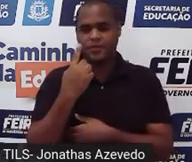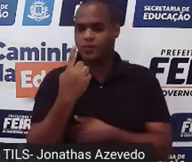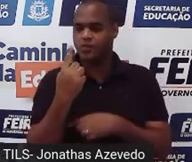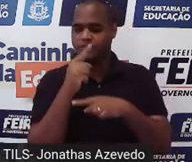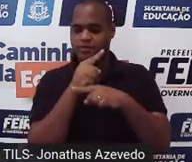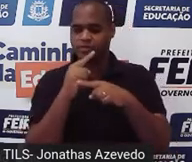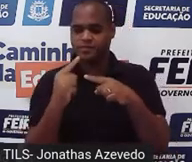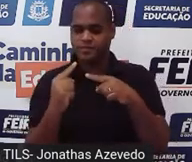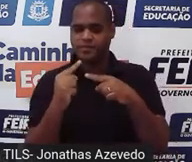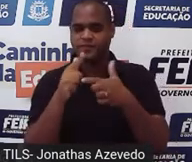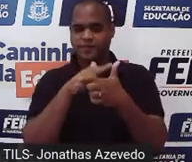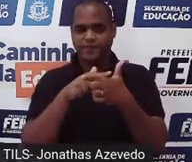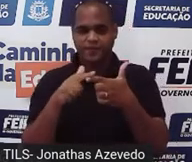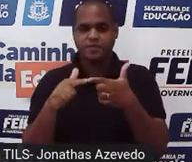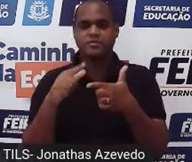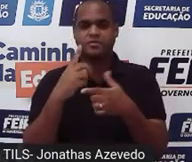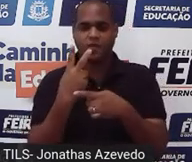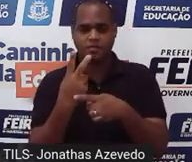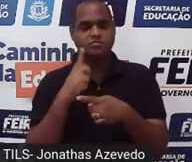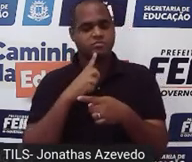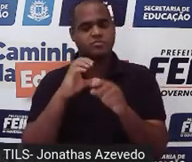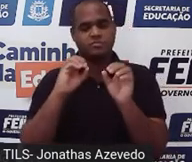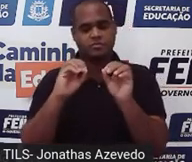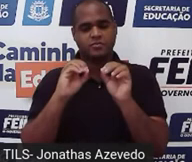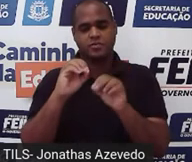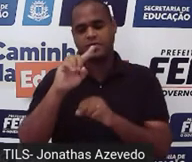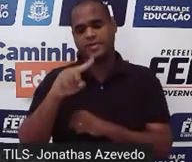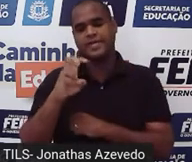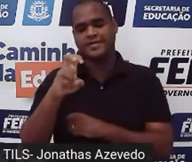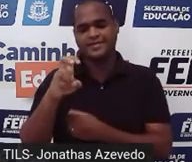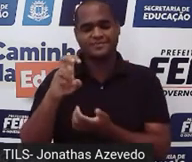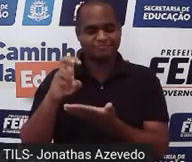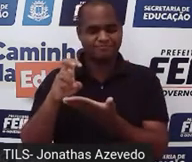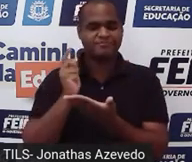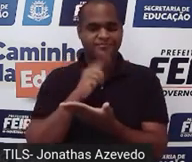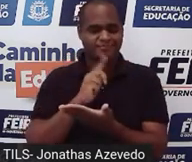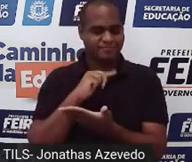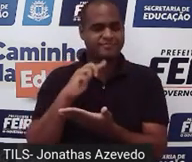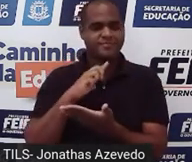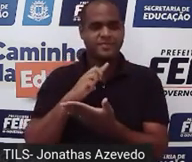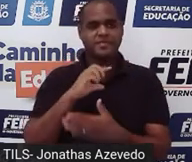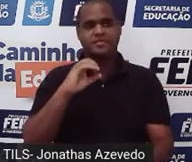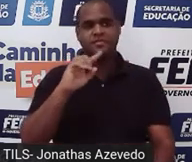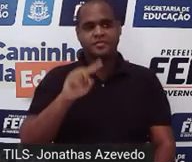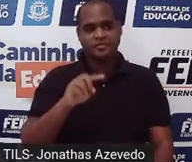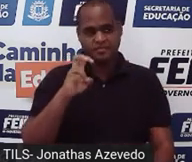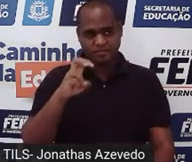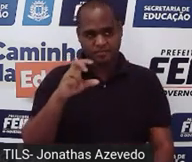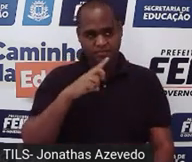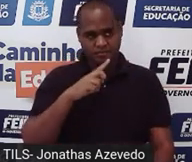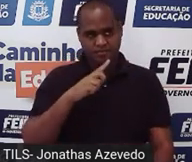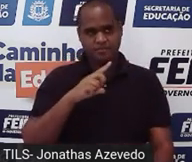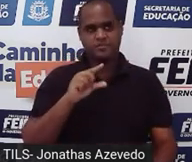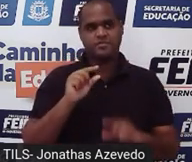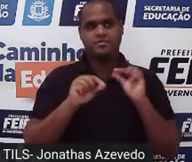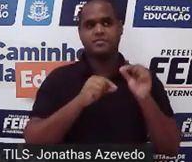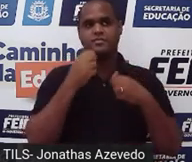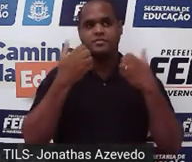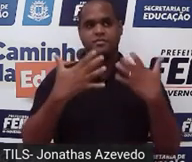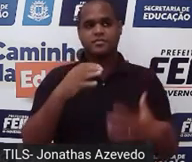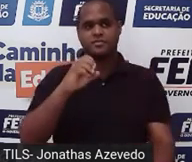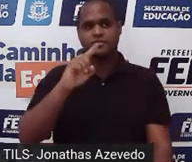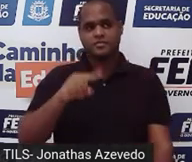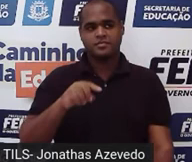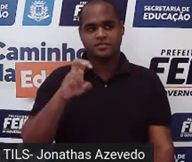dividido por 2 embaixo dá 0,5. 0,5 é um número que, se for colocar dentro da reta numérica, fica